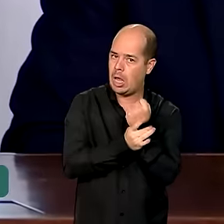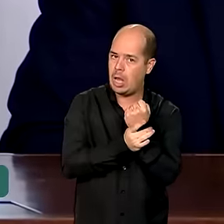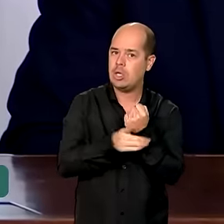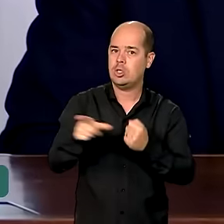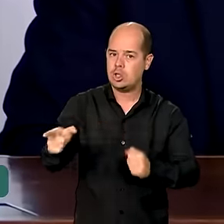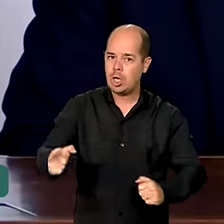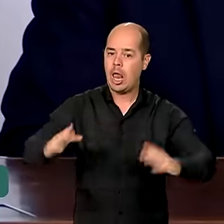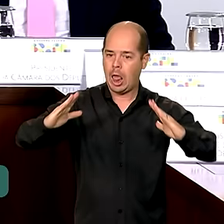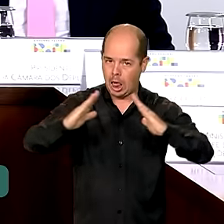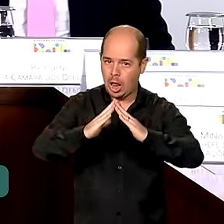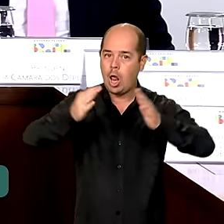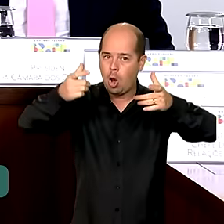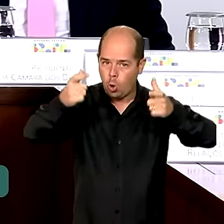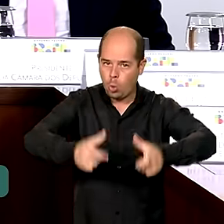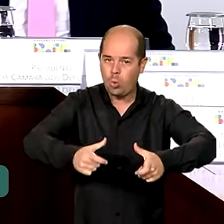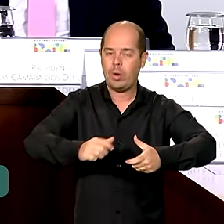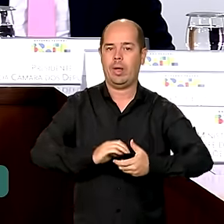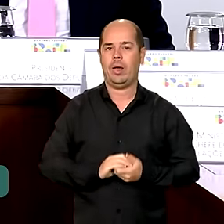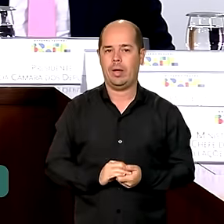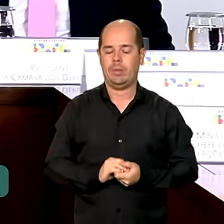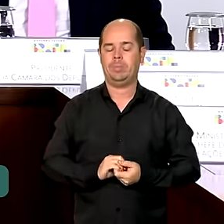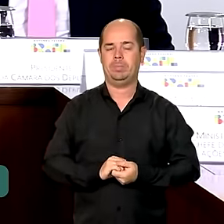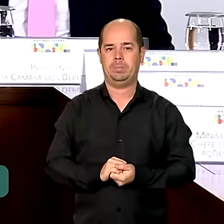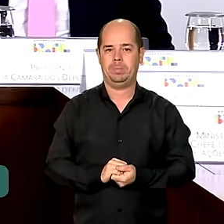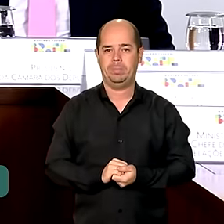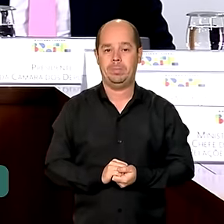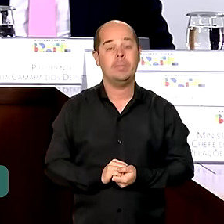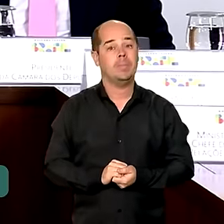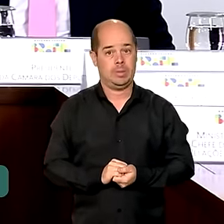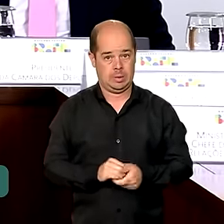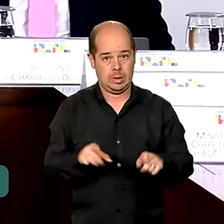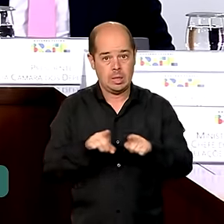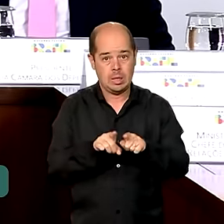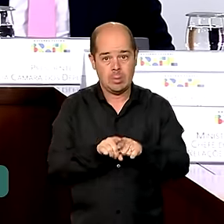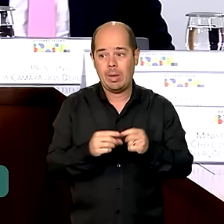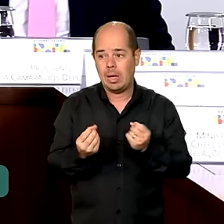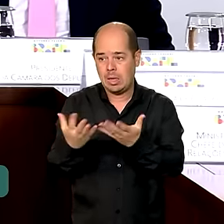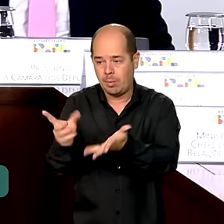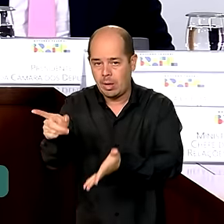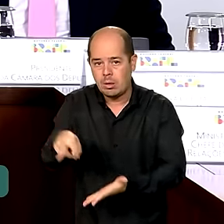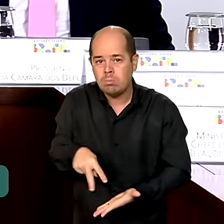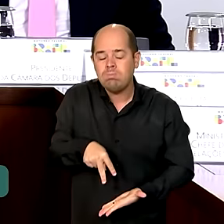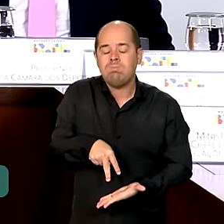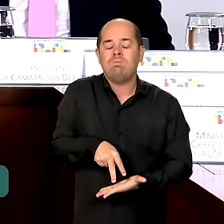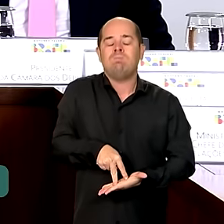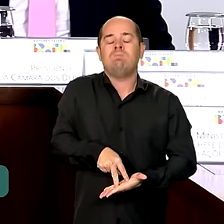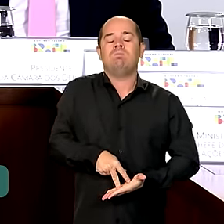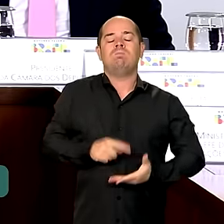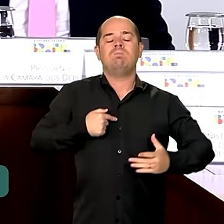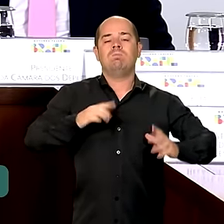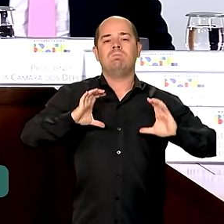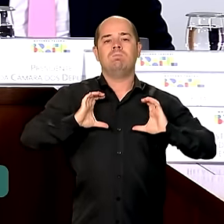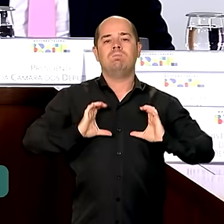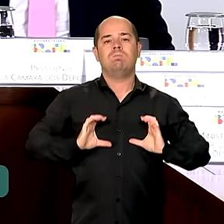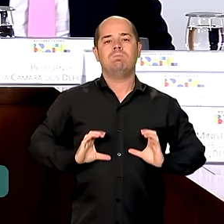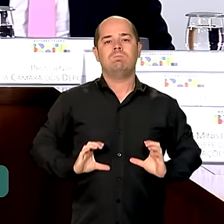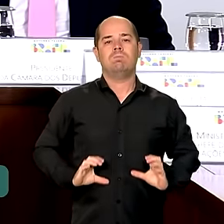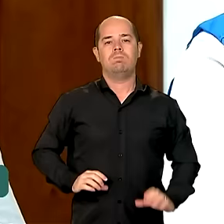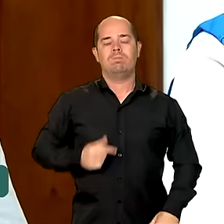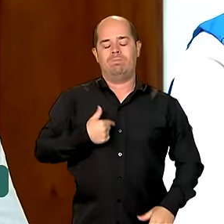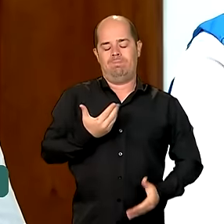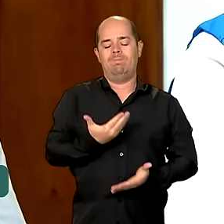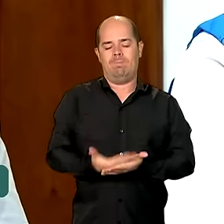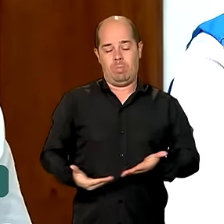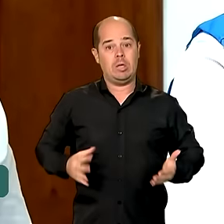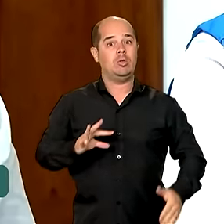desabrigados da região. E, ao mesmo tempo, oferecer dignidade e cidadania para quem perdeu tudo.